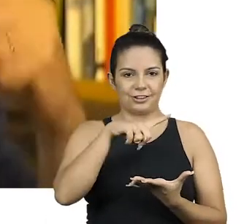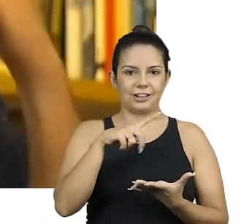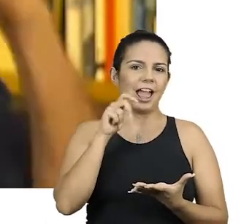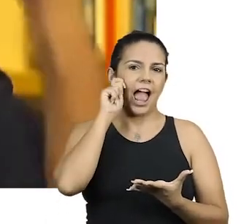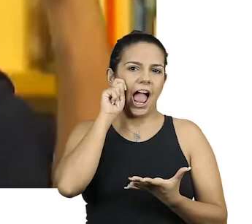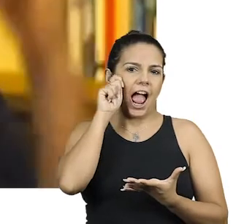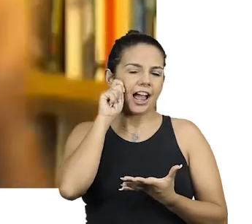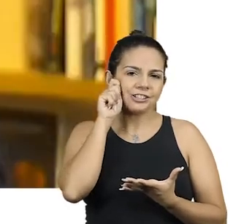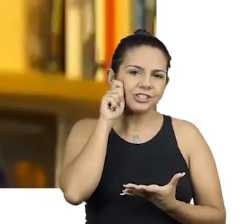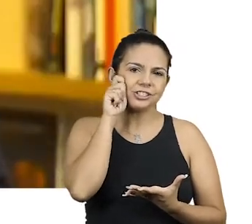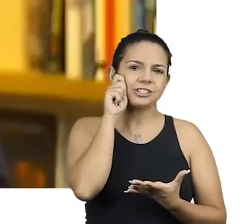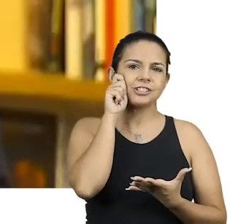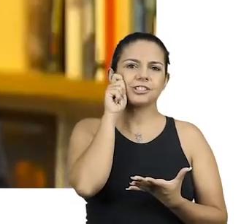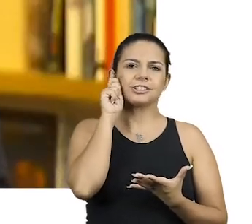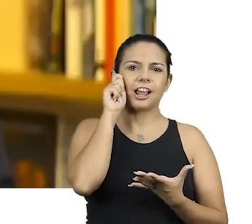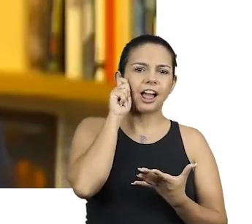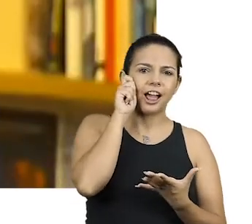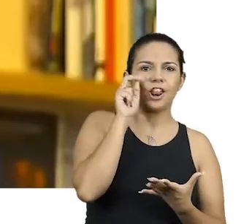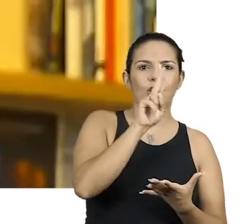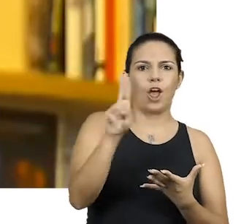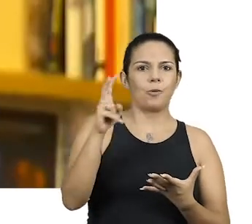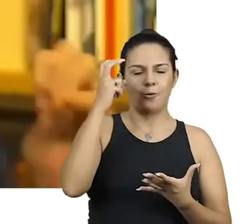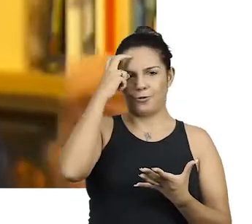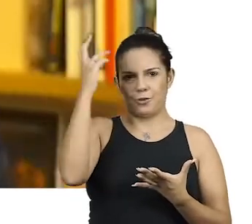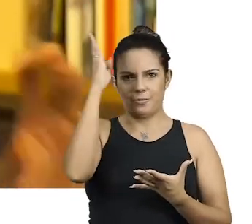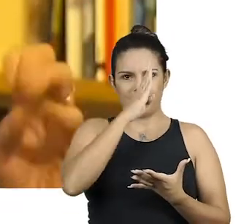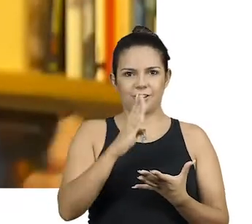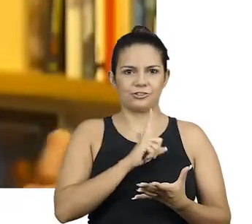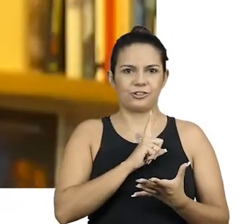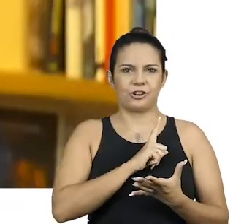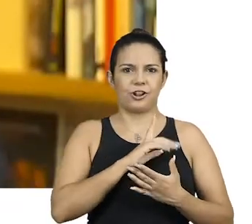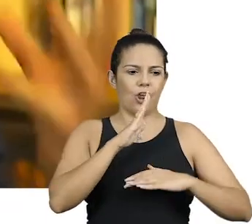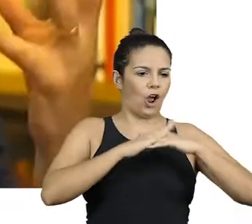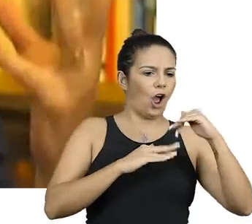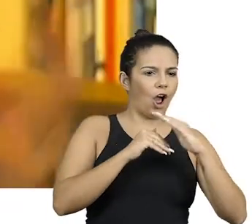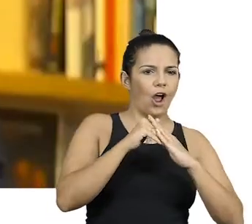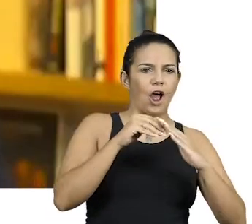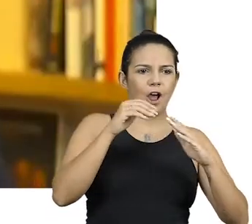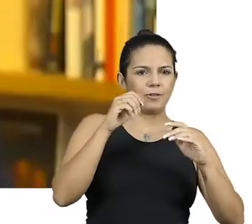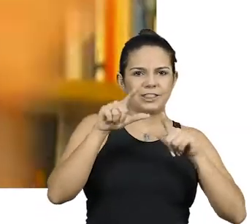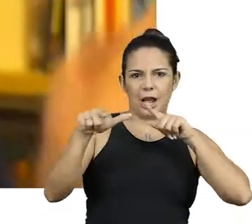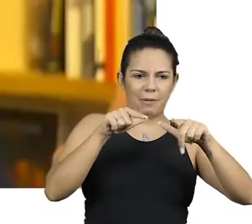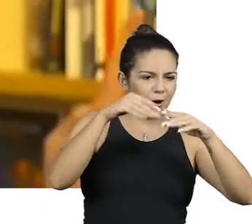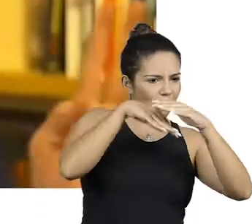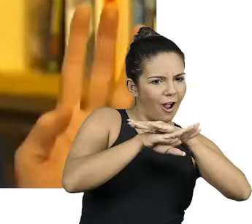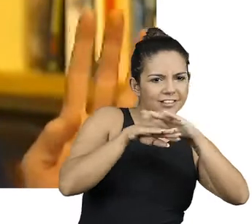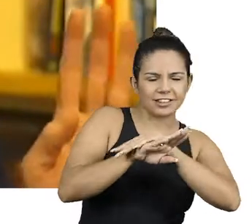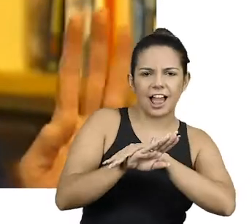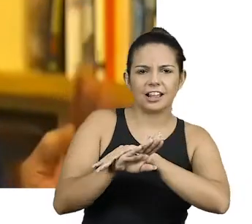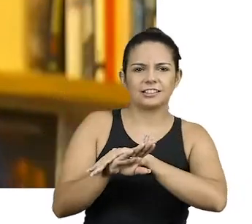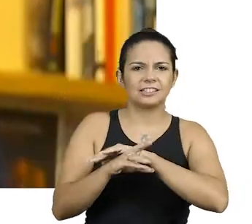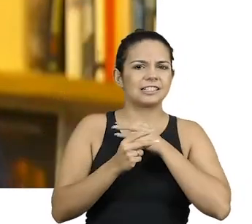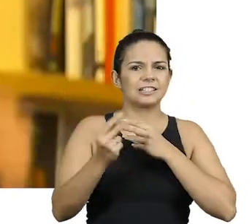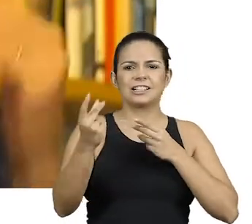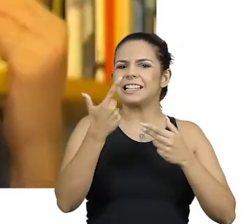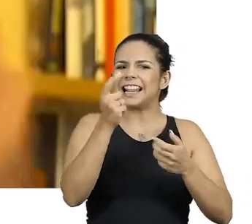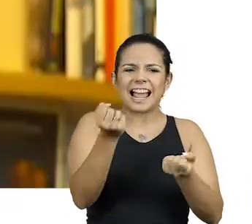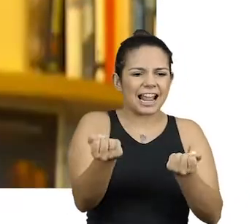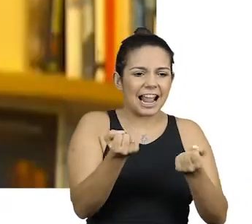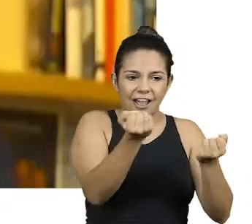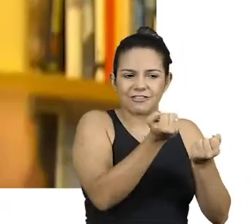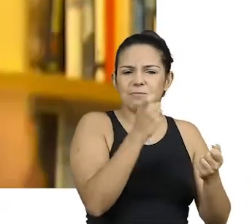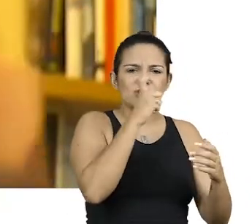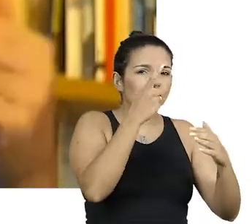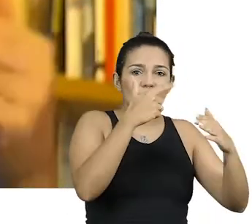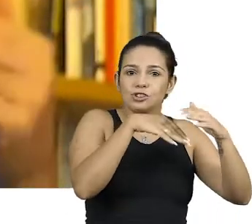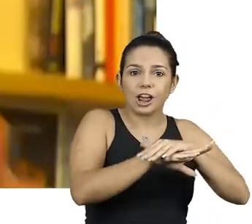e os grandes nomes da cultura brasileira tinham obras guardadas nas suas gavetas, queriam sair. As gavetas não tinham nada, mas tinha uma